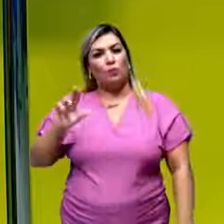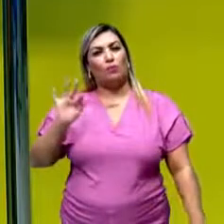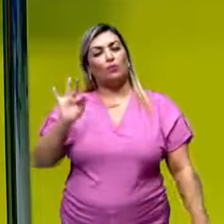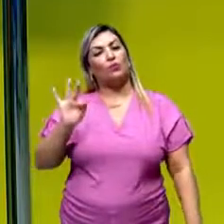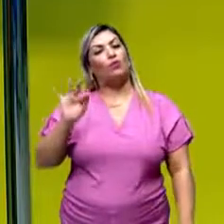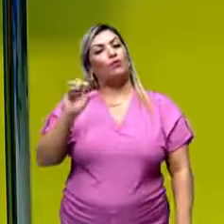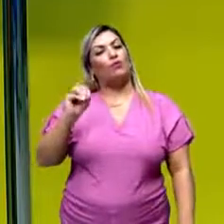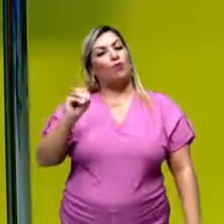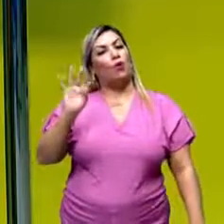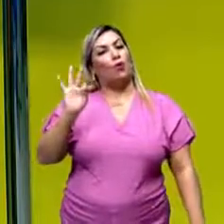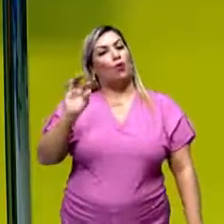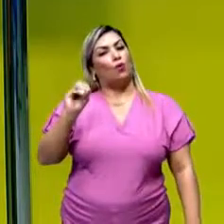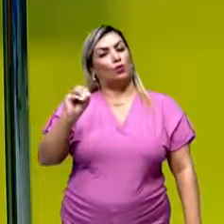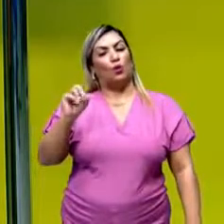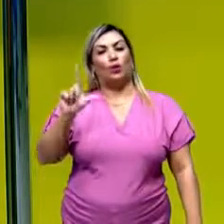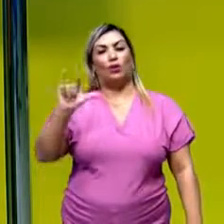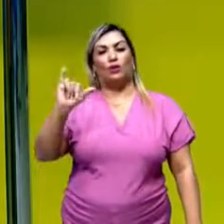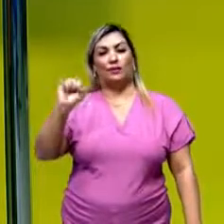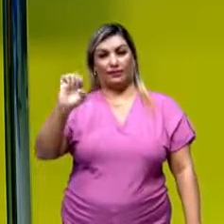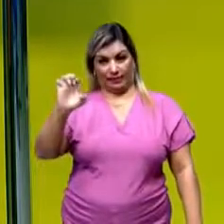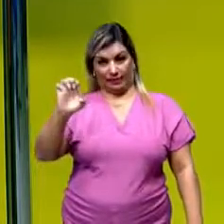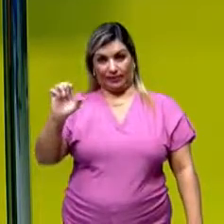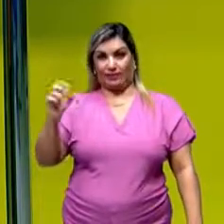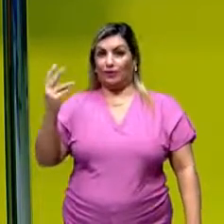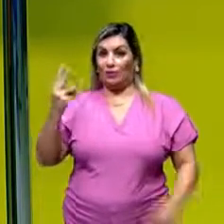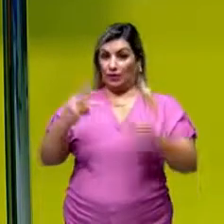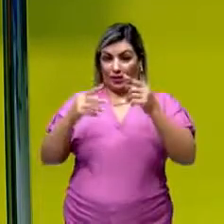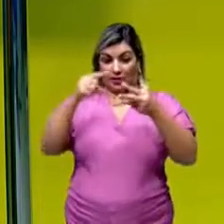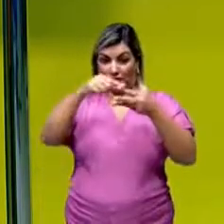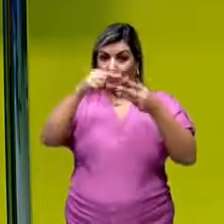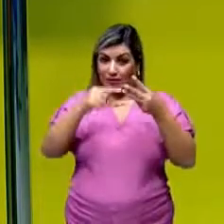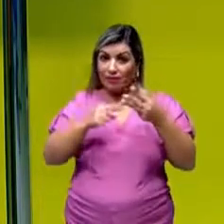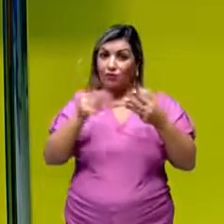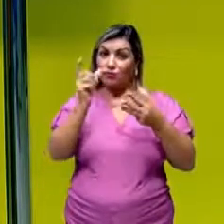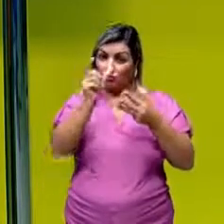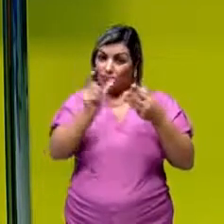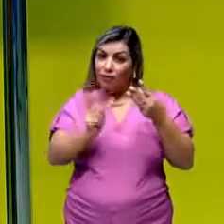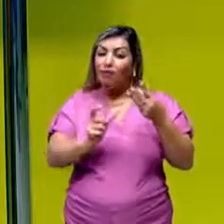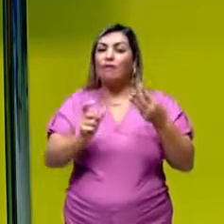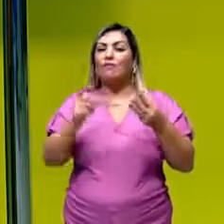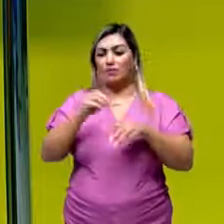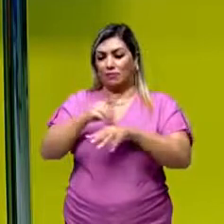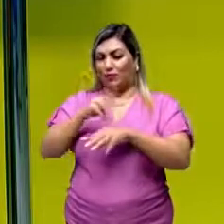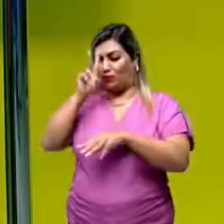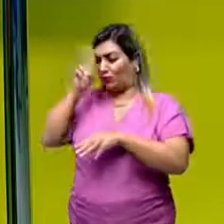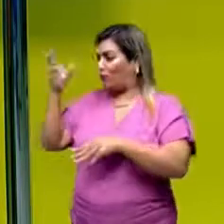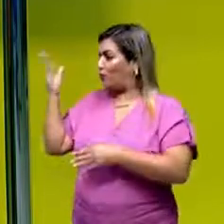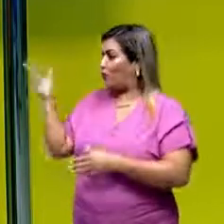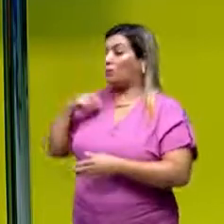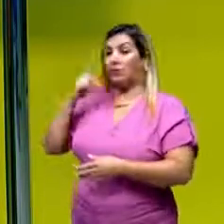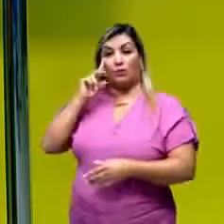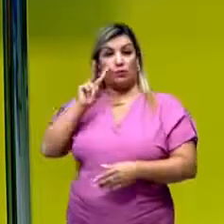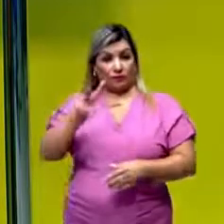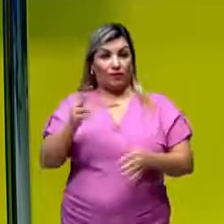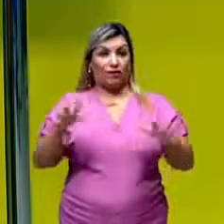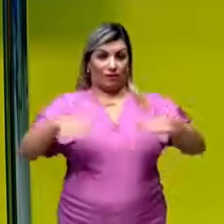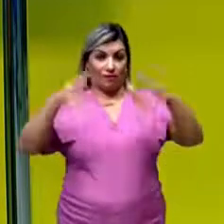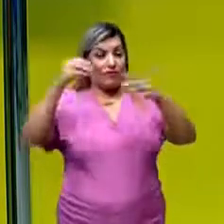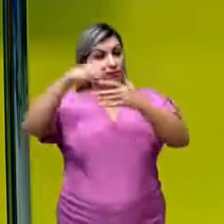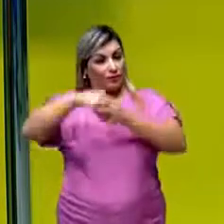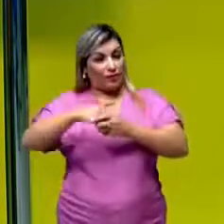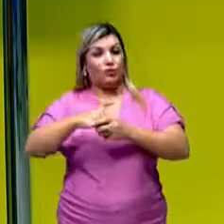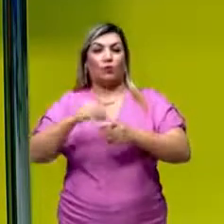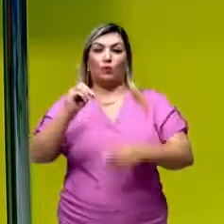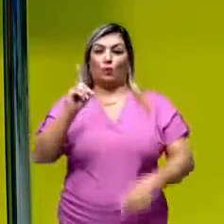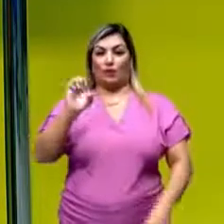nós chamamos de fotólise. Então esses três tipos de casos aí, nós podemos ver dentro das reações de decomposição ou